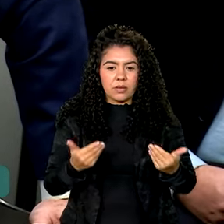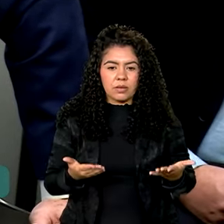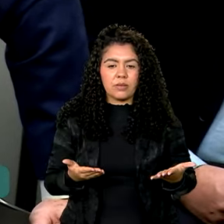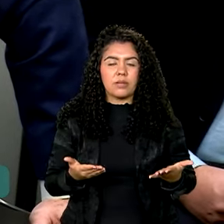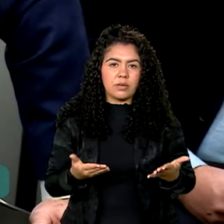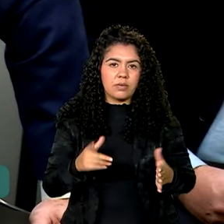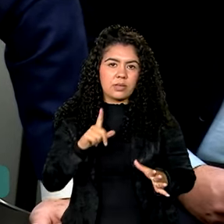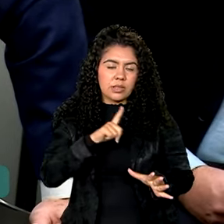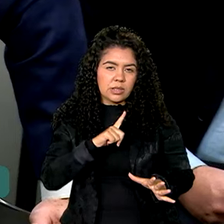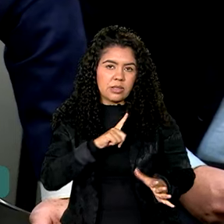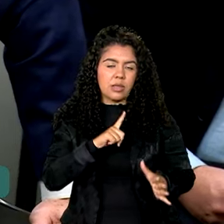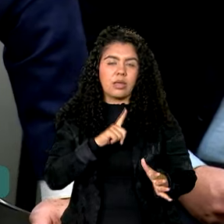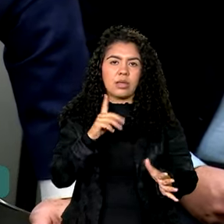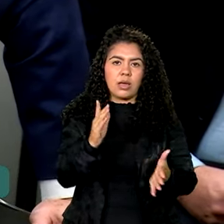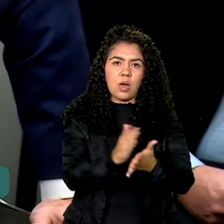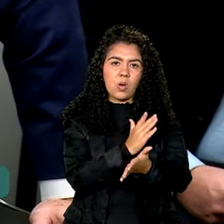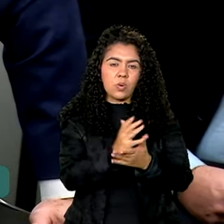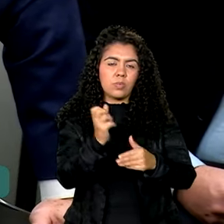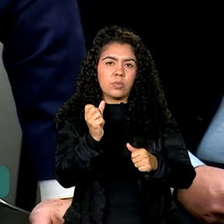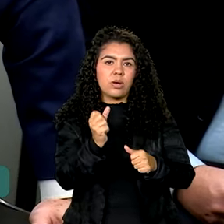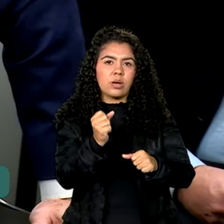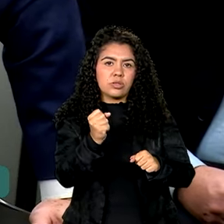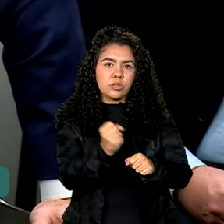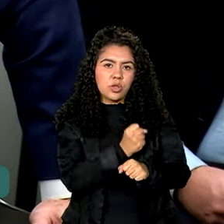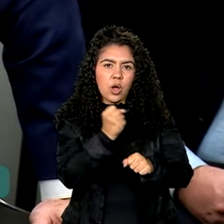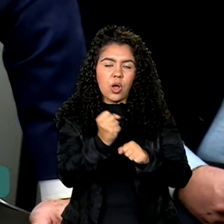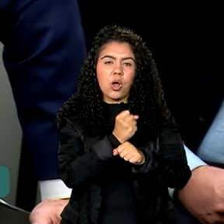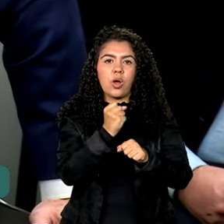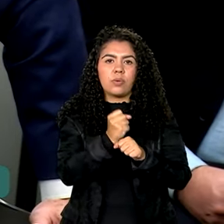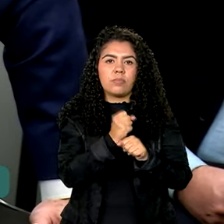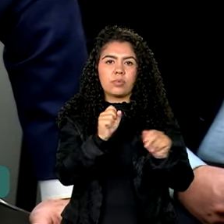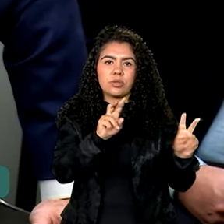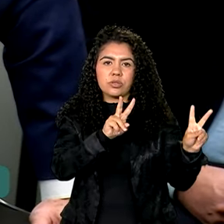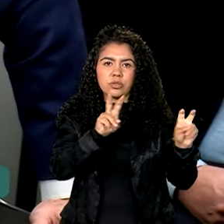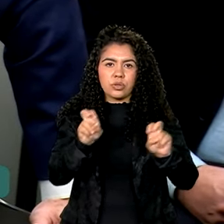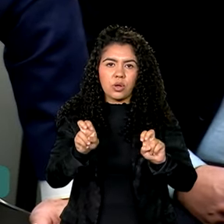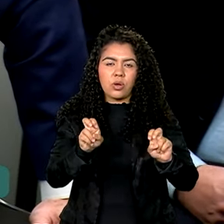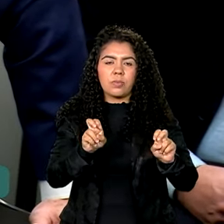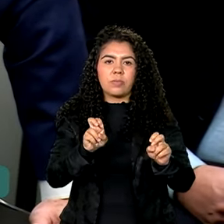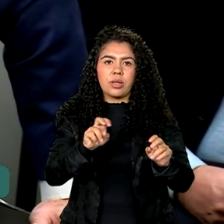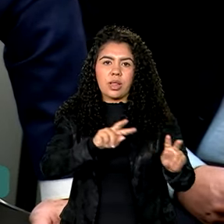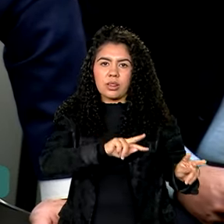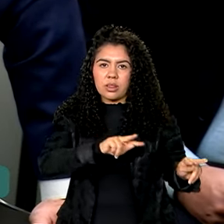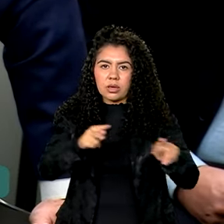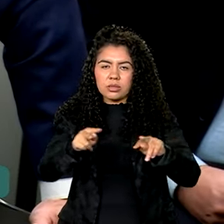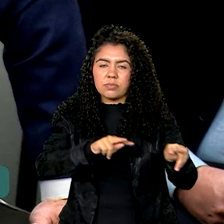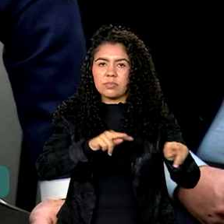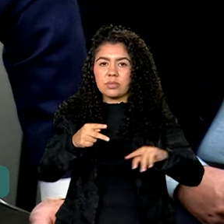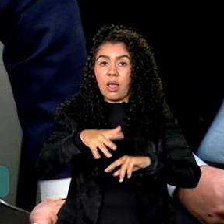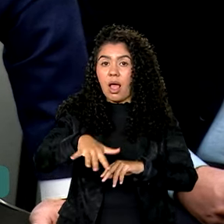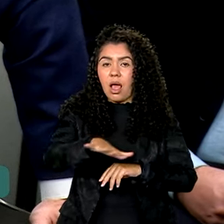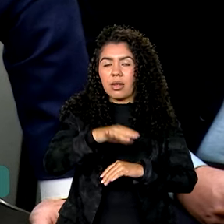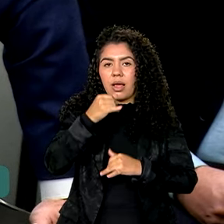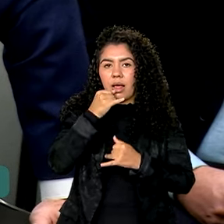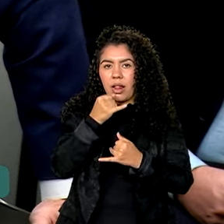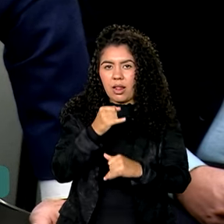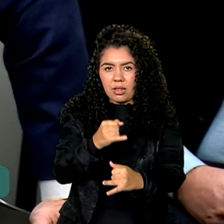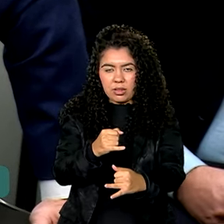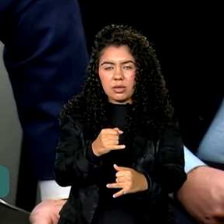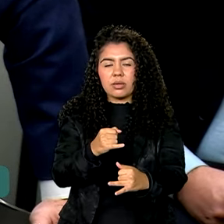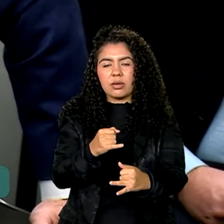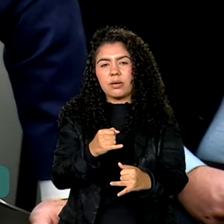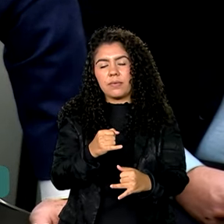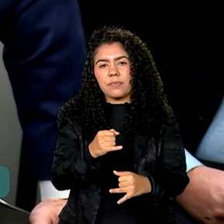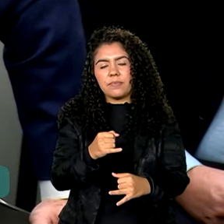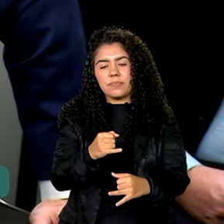Temos obras de transmissão, falando um pouco sobre o setor elétrico, do